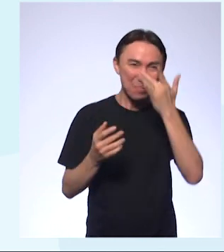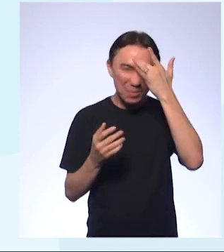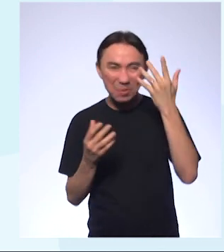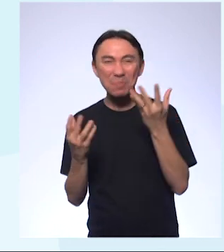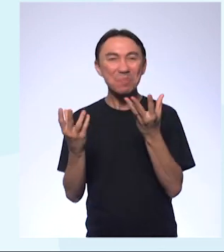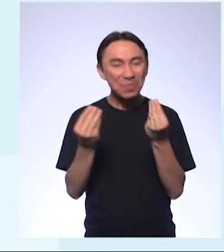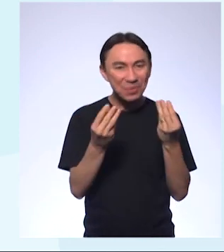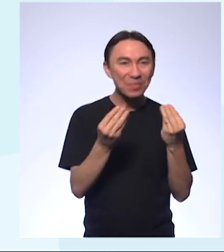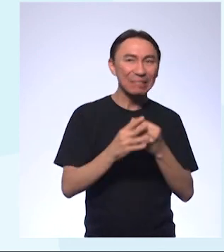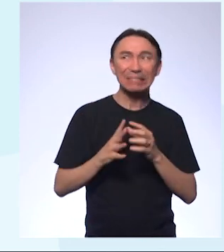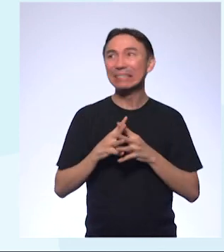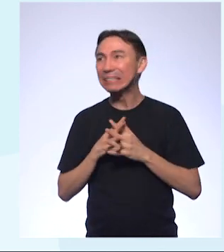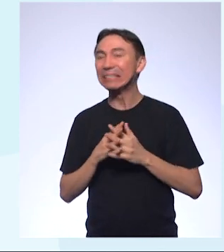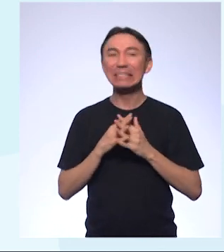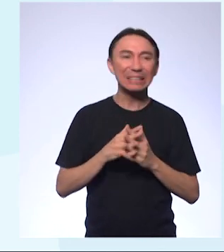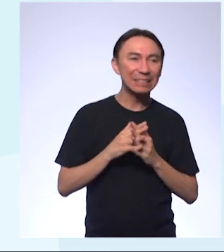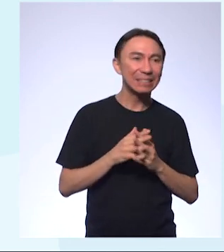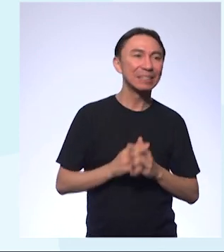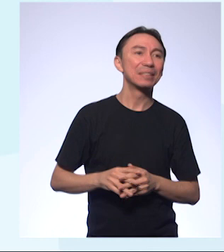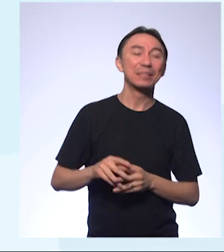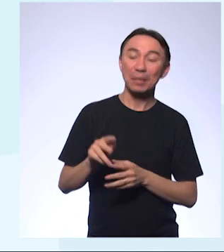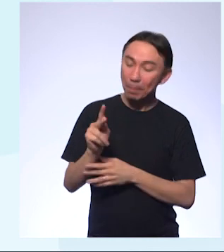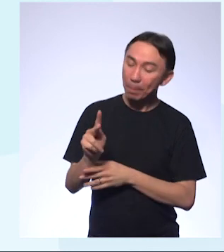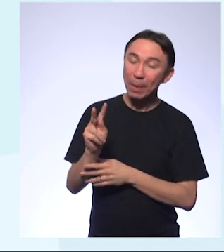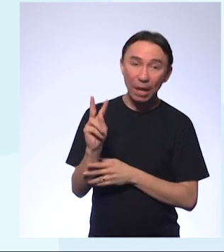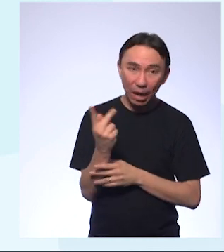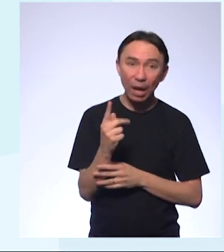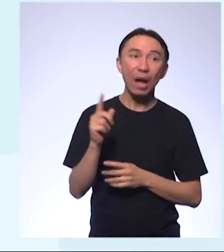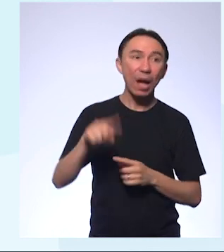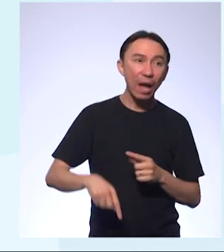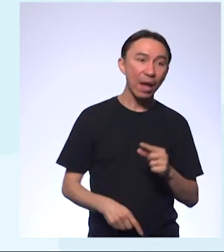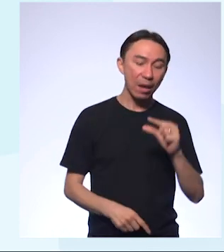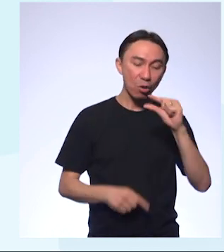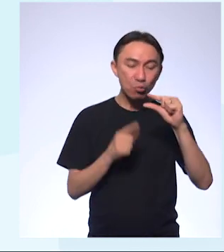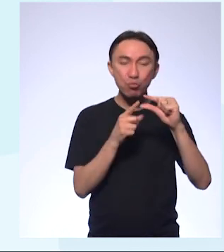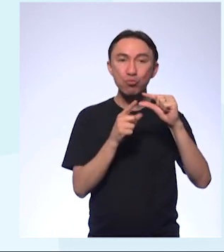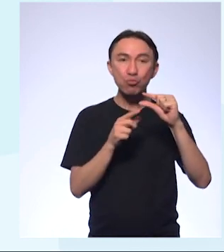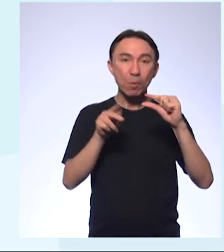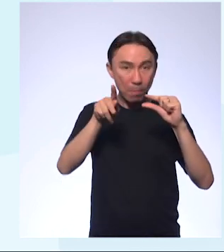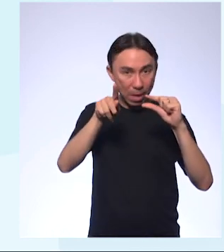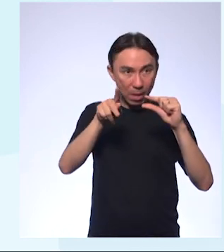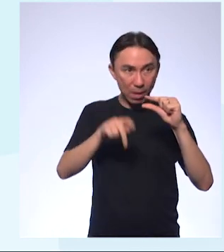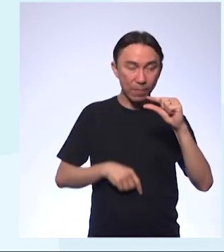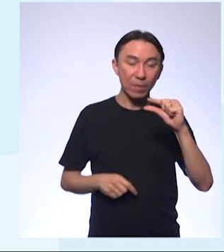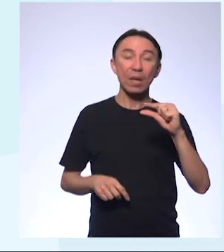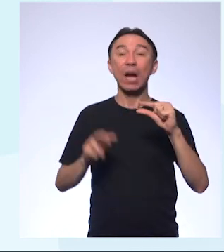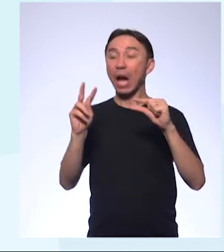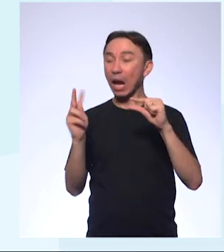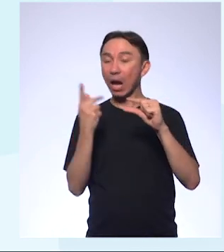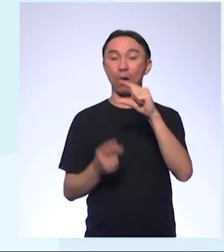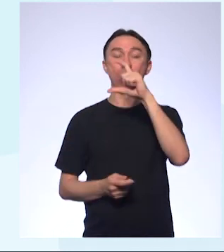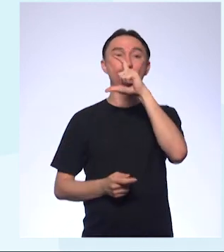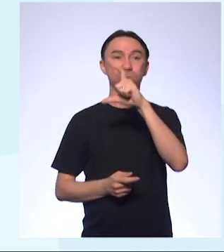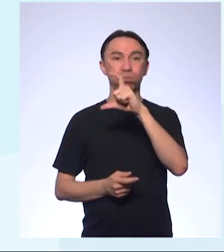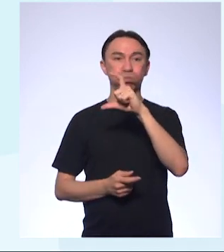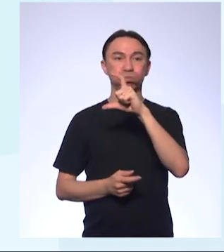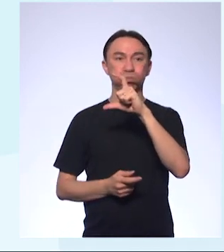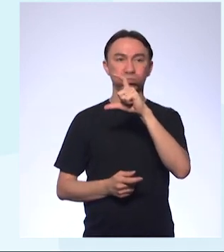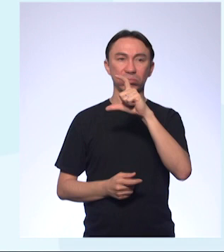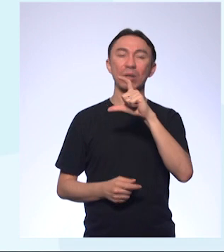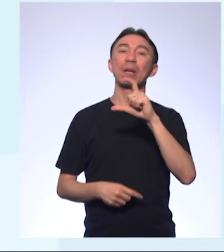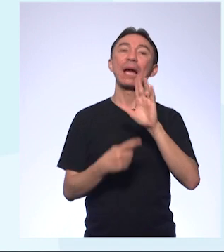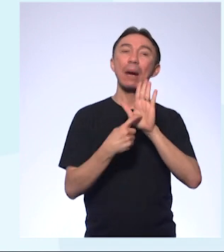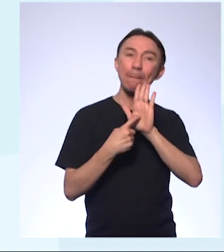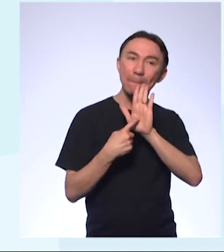PH sempre começa realmente com a letrinha minúscula, P minúsculo e H maiúsculo, porque está representando os